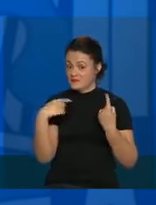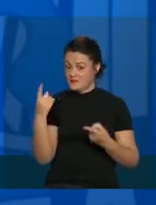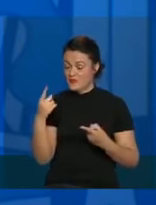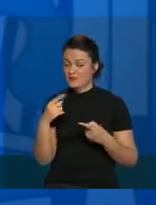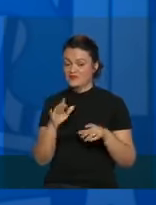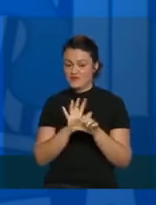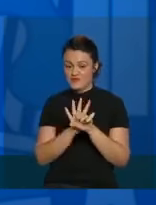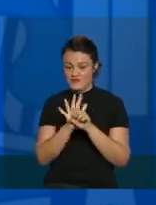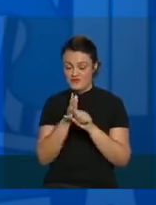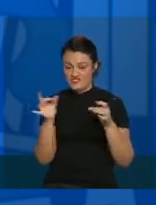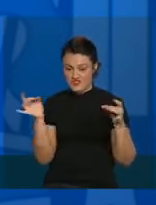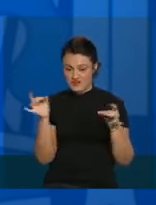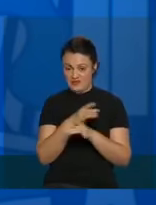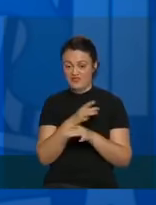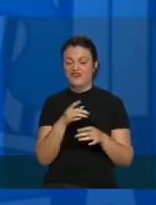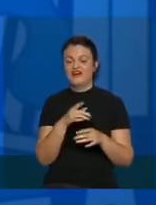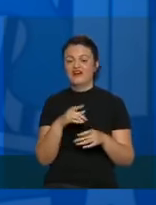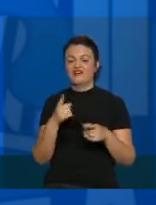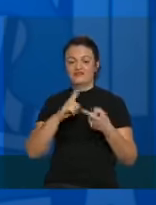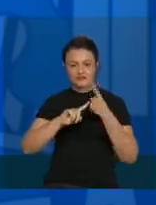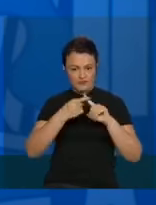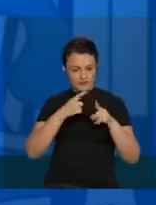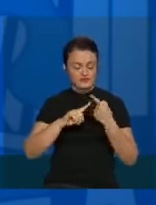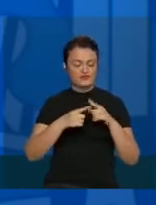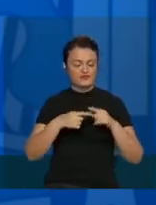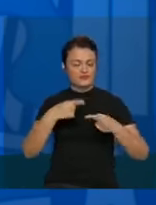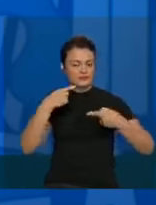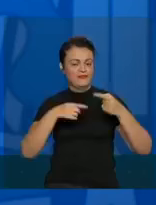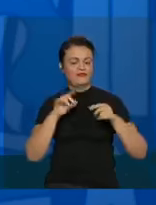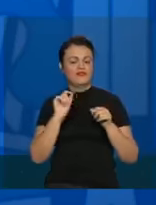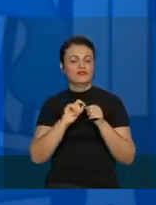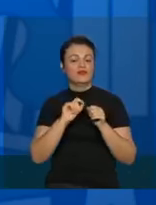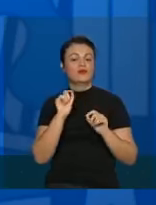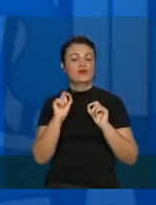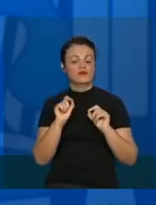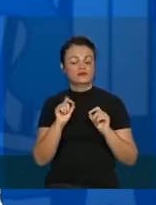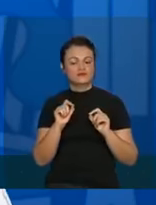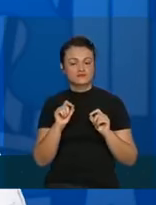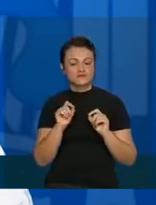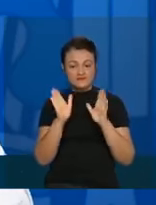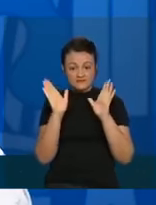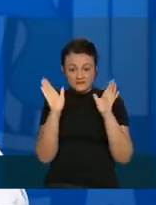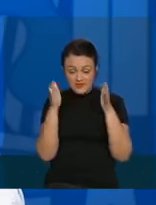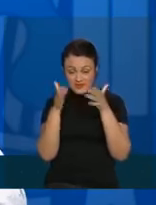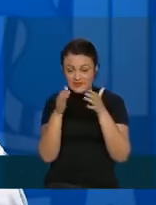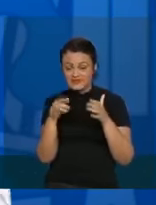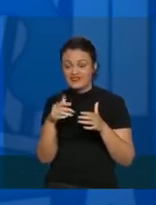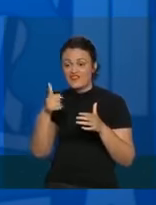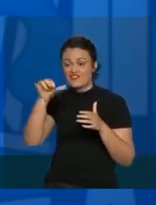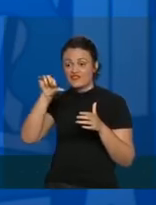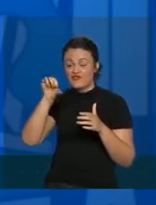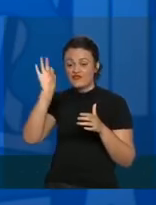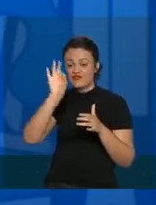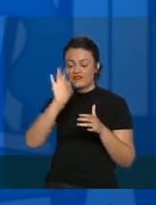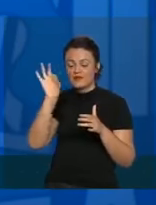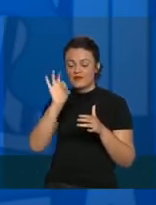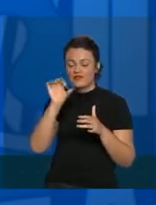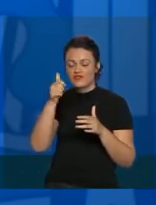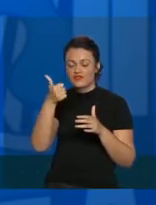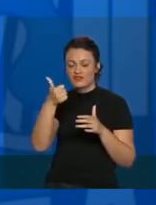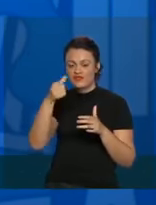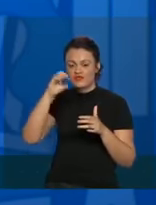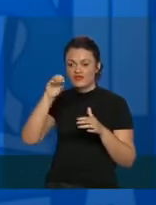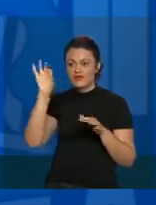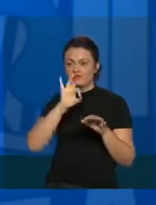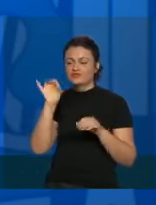-Covid, o mundo vai ter que discutir isso, de concentrar num país mais de 90% de